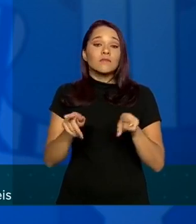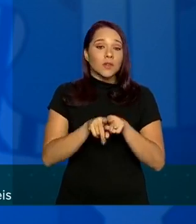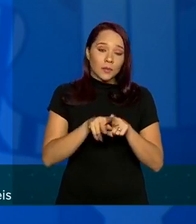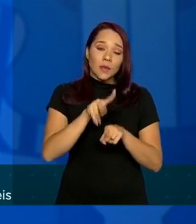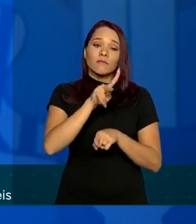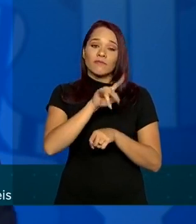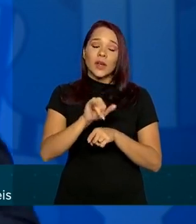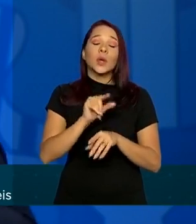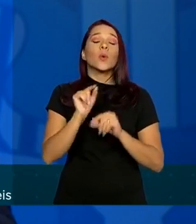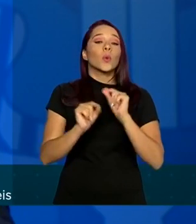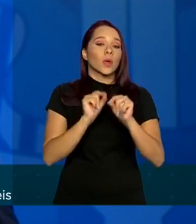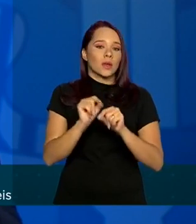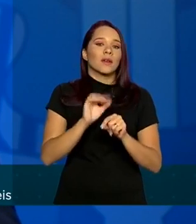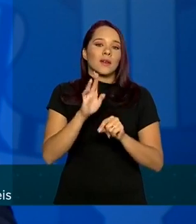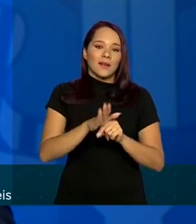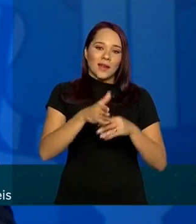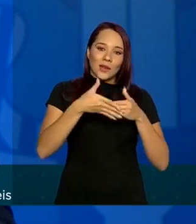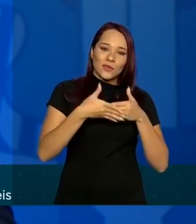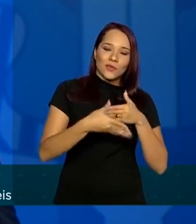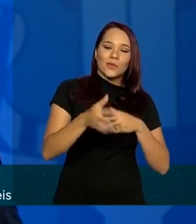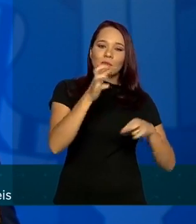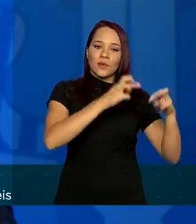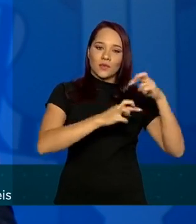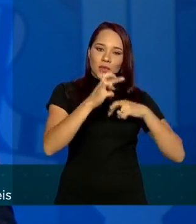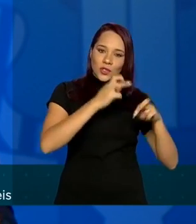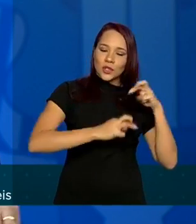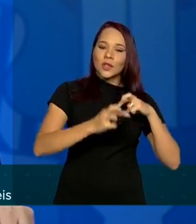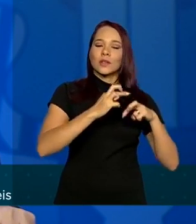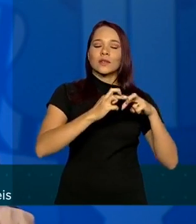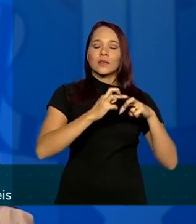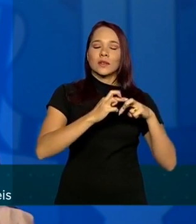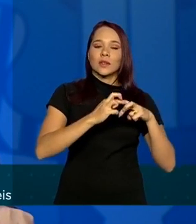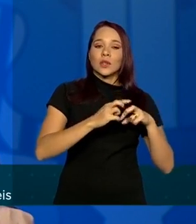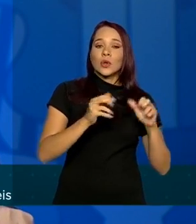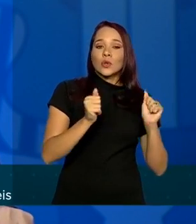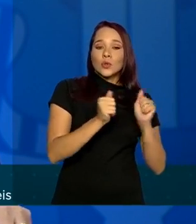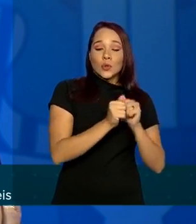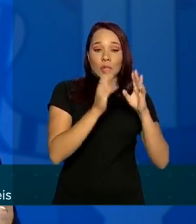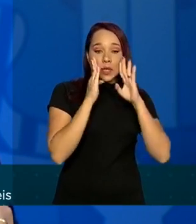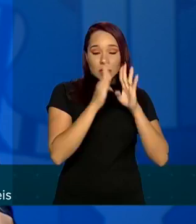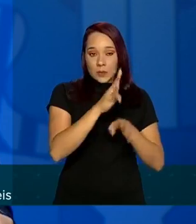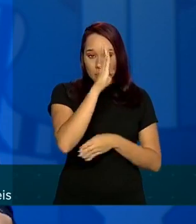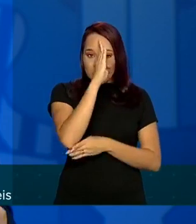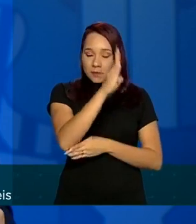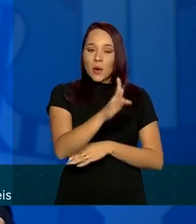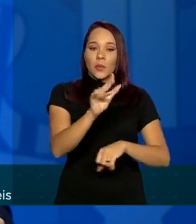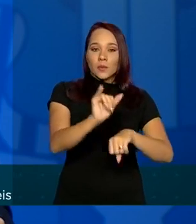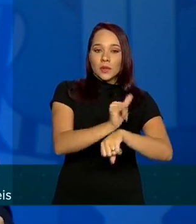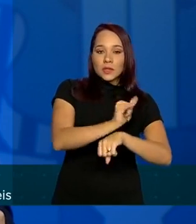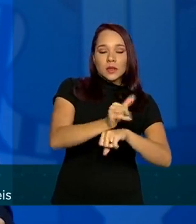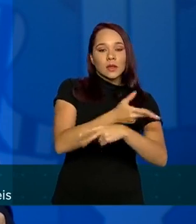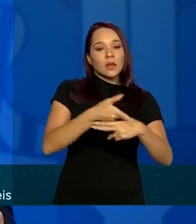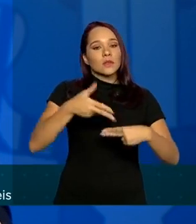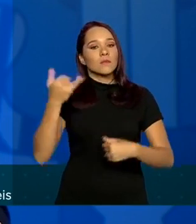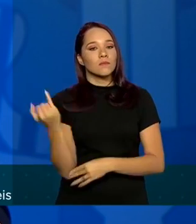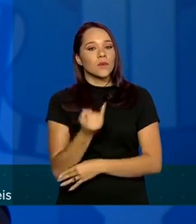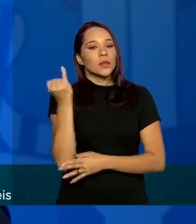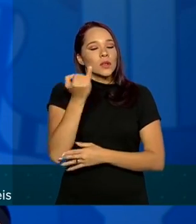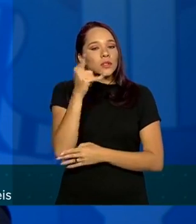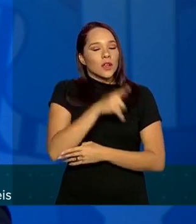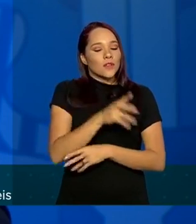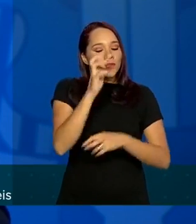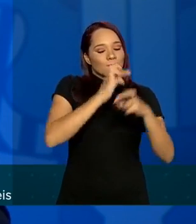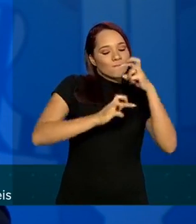servir para justamente a vigilância implementar, juntamente com a atenção primária, uma estratégia muito importante, que é o de